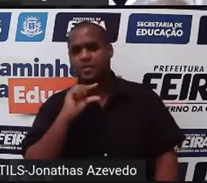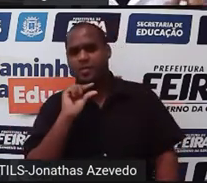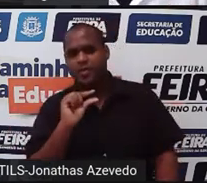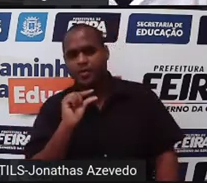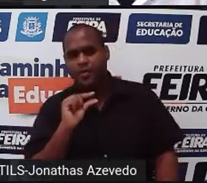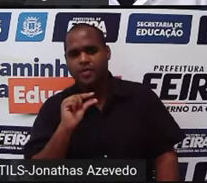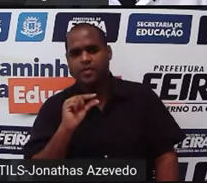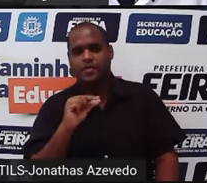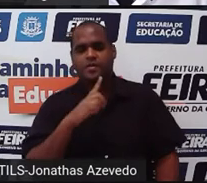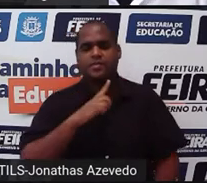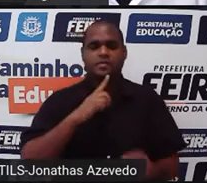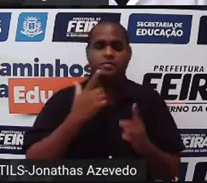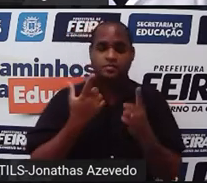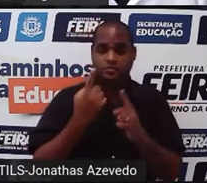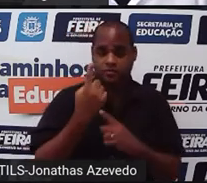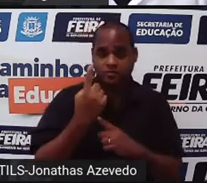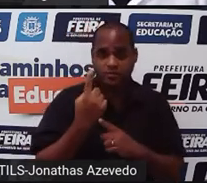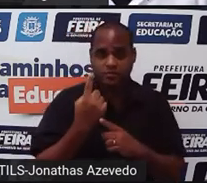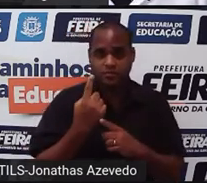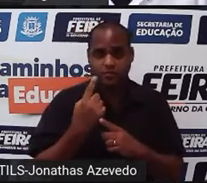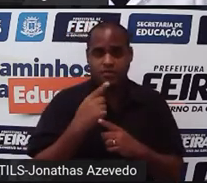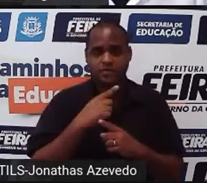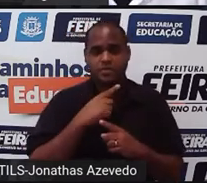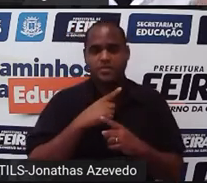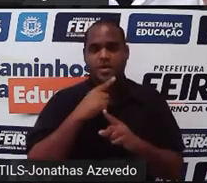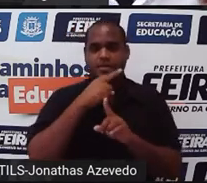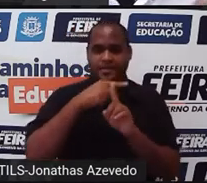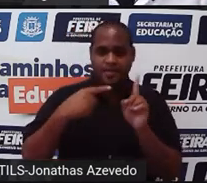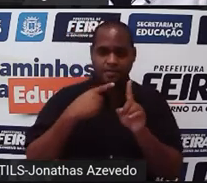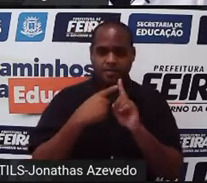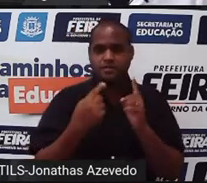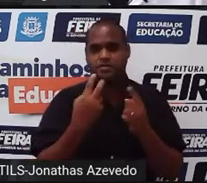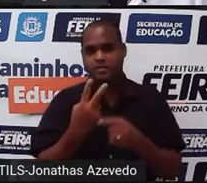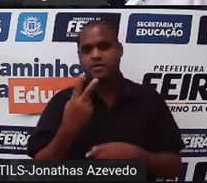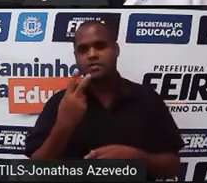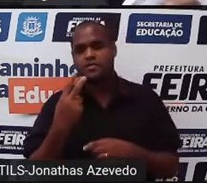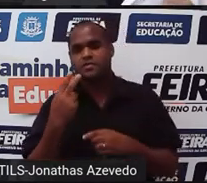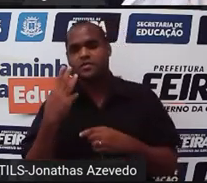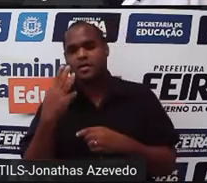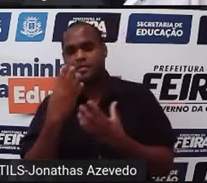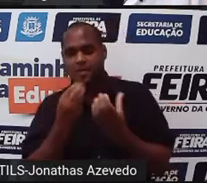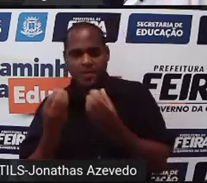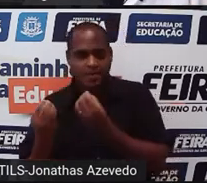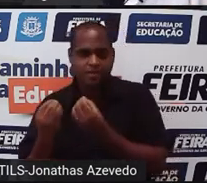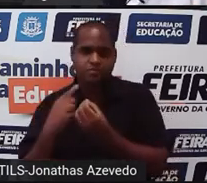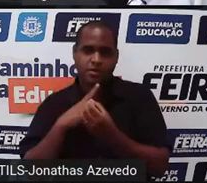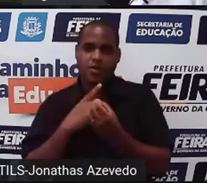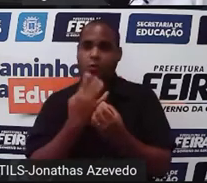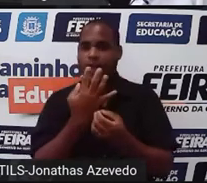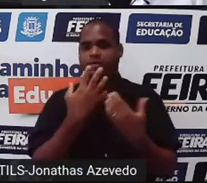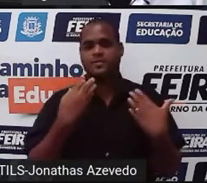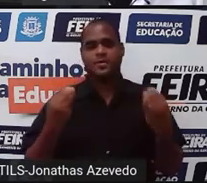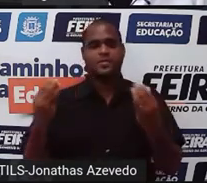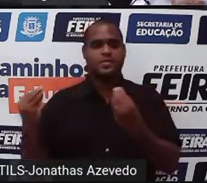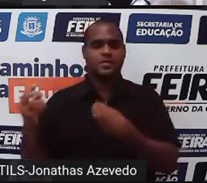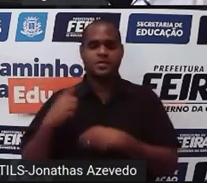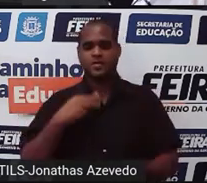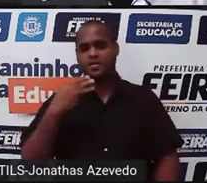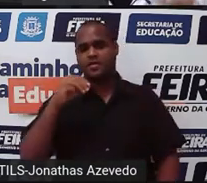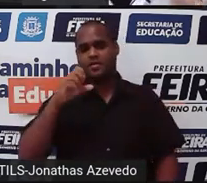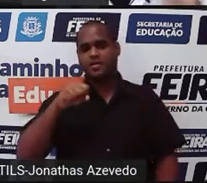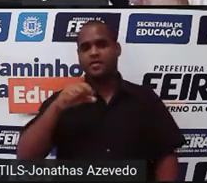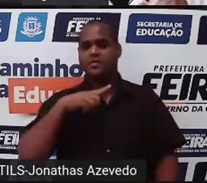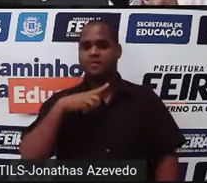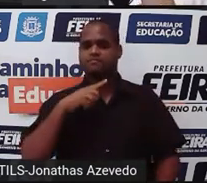Pouco para um, metade para dois, maioria para três, ou bastante? Número quatro, trinta segundos